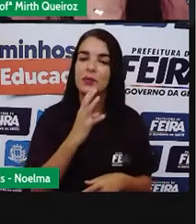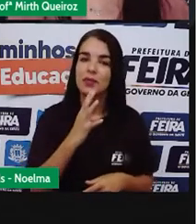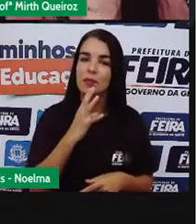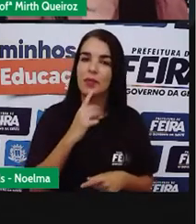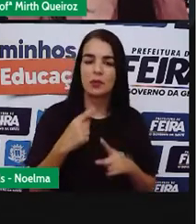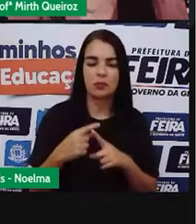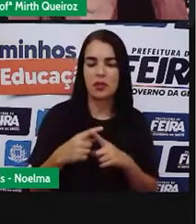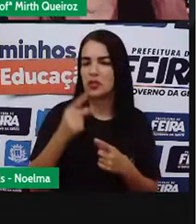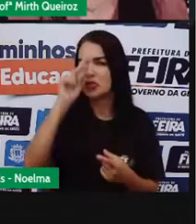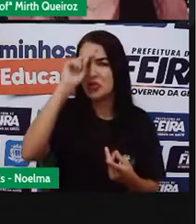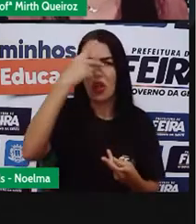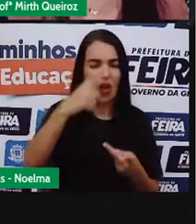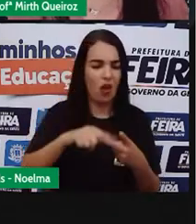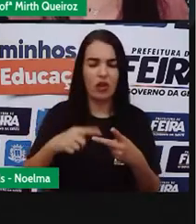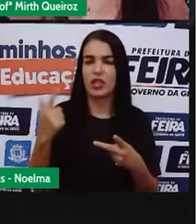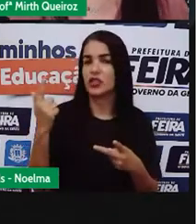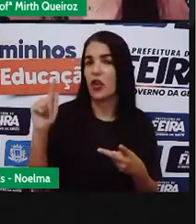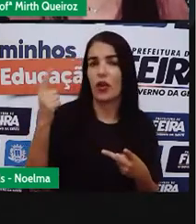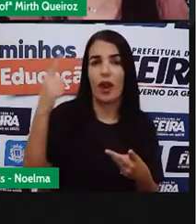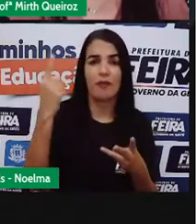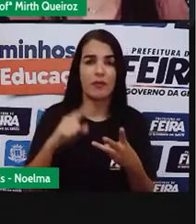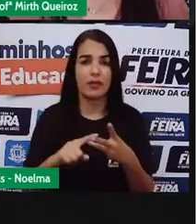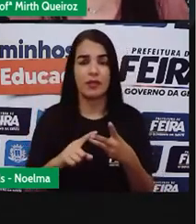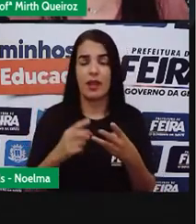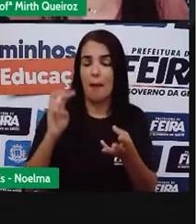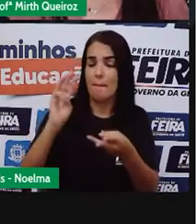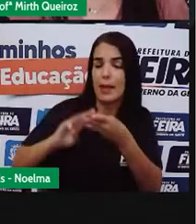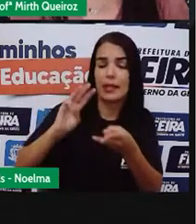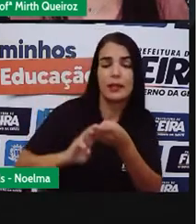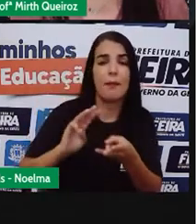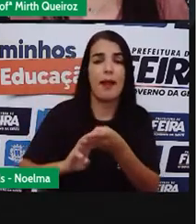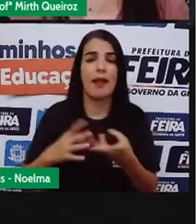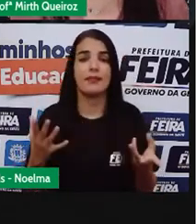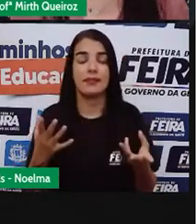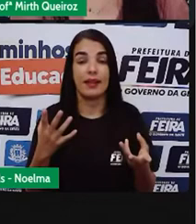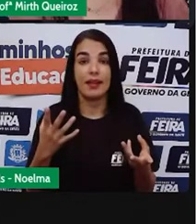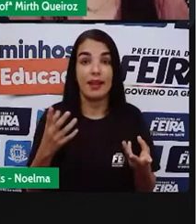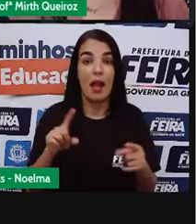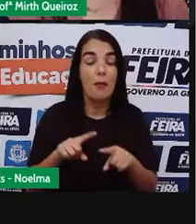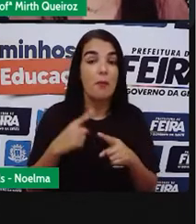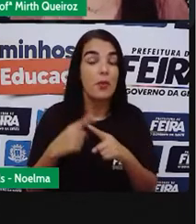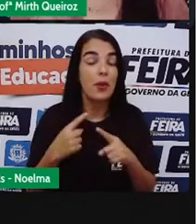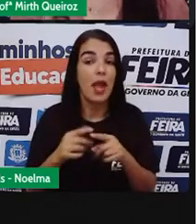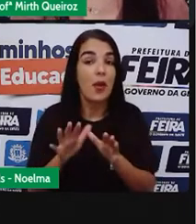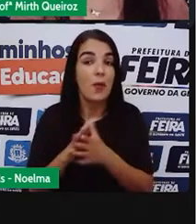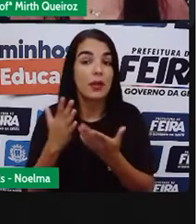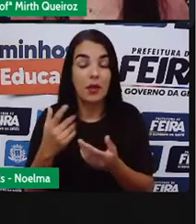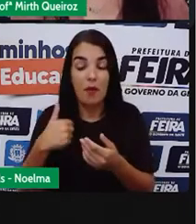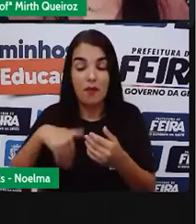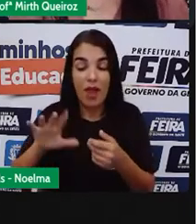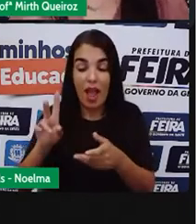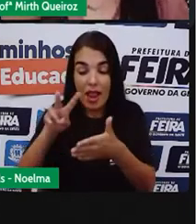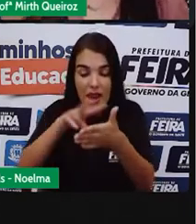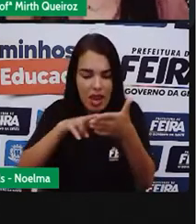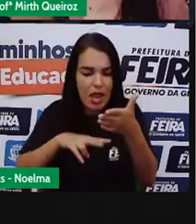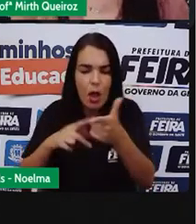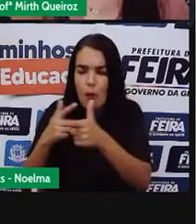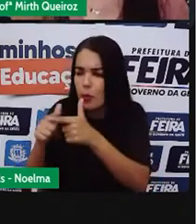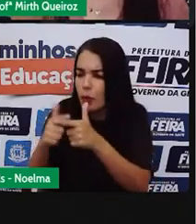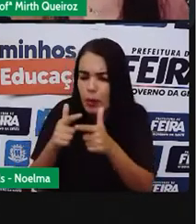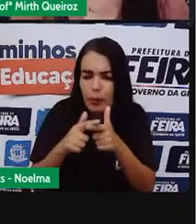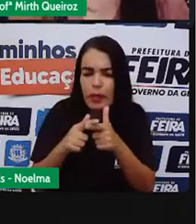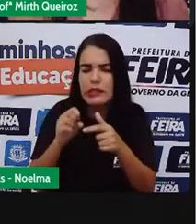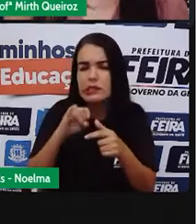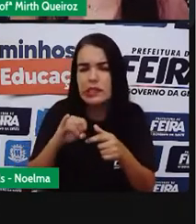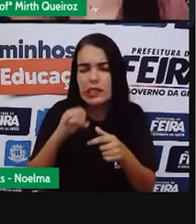gente precisa ler e interpretar. Até mesmo em matemática, né? Quando vocês vão ler os probleminhas para vocês identificarem se se trata